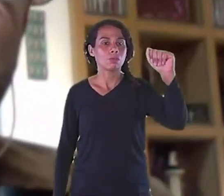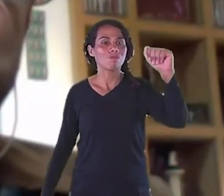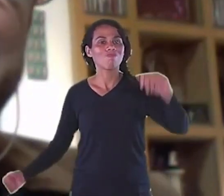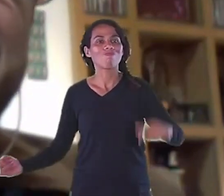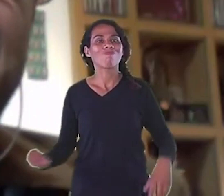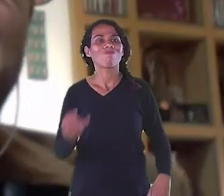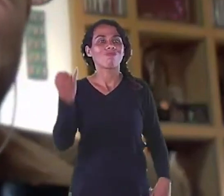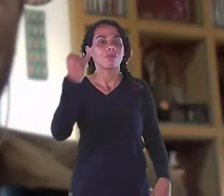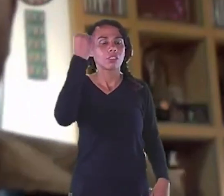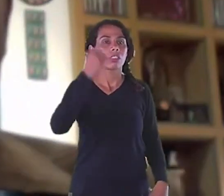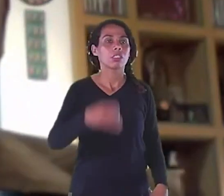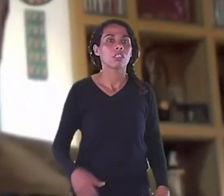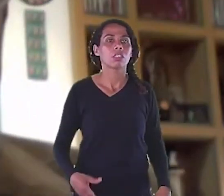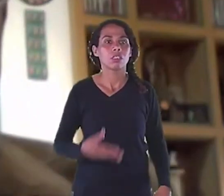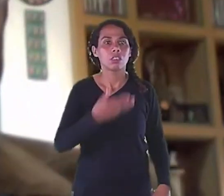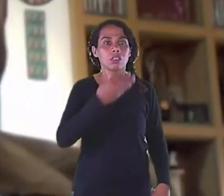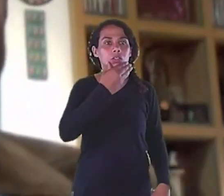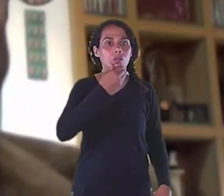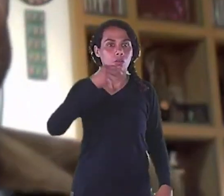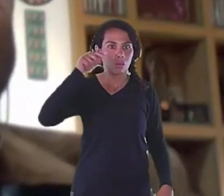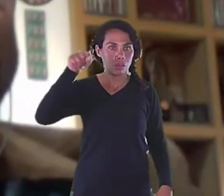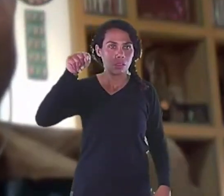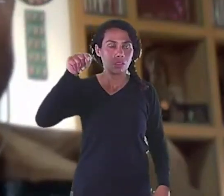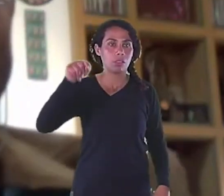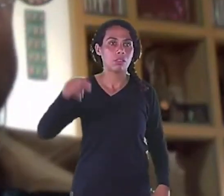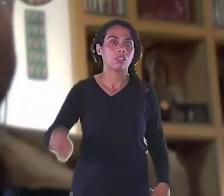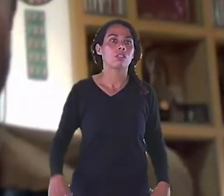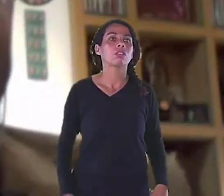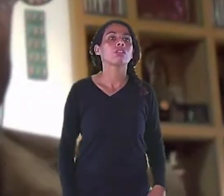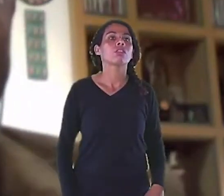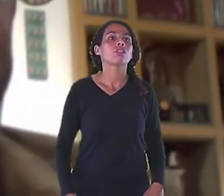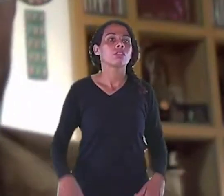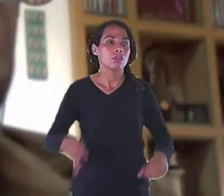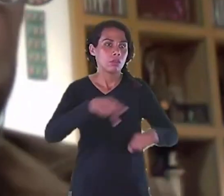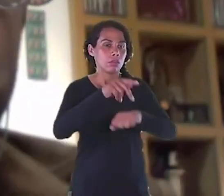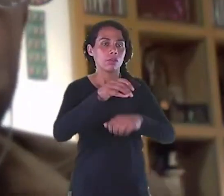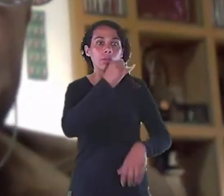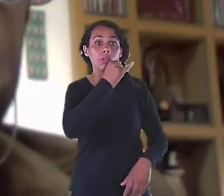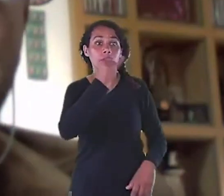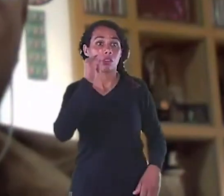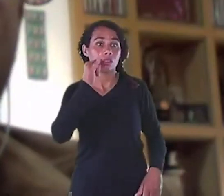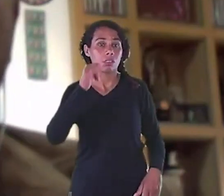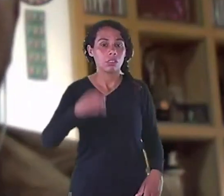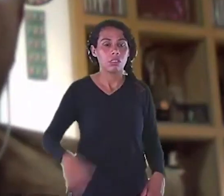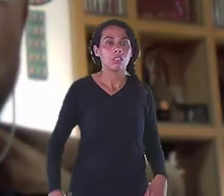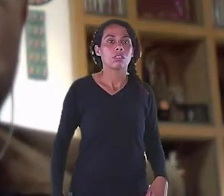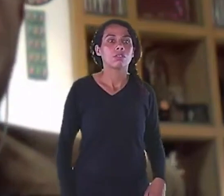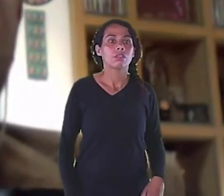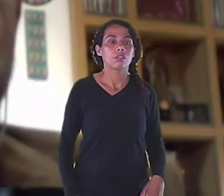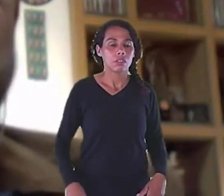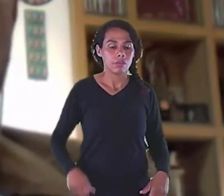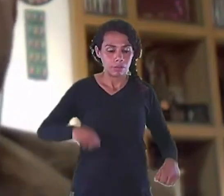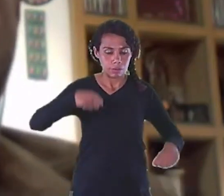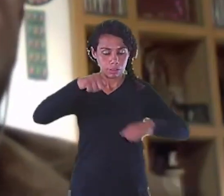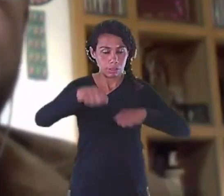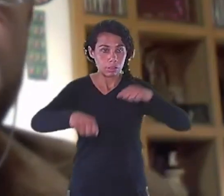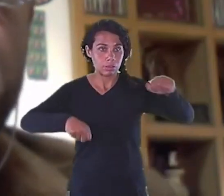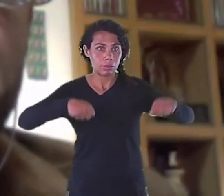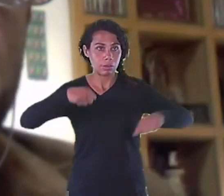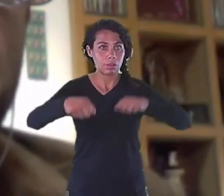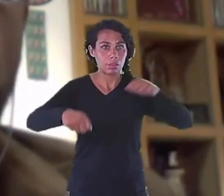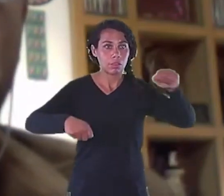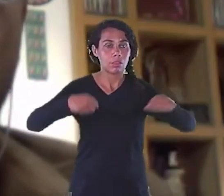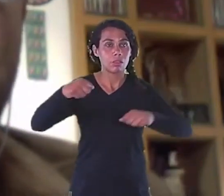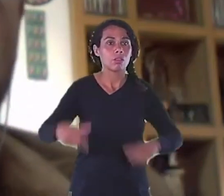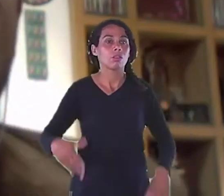ele um dia Estava andando De bicicleta Em Milão Ele andava de bicicleta Já com mais de 70 anos 80 anos E uma pessoa Reconheceu na rua